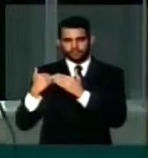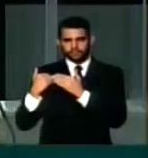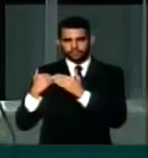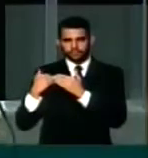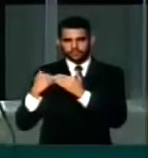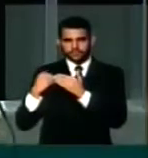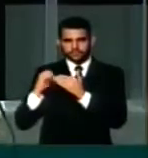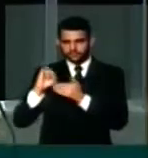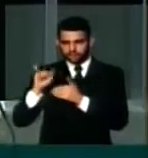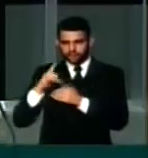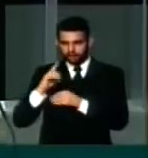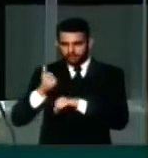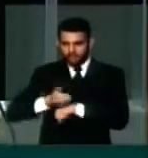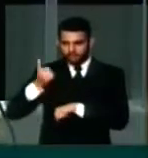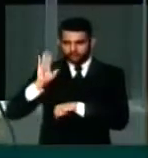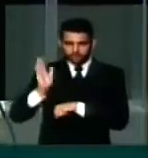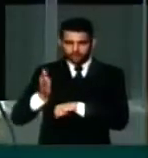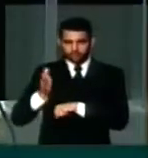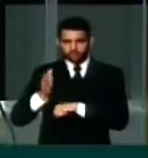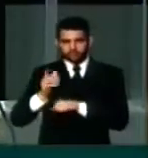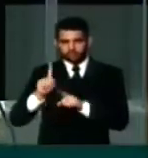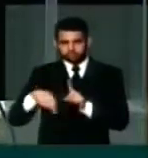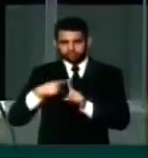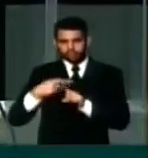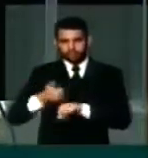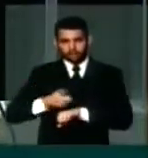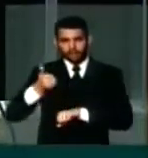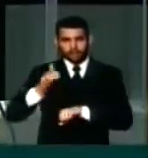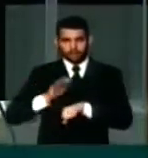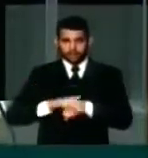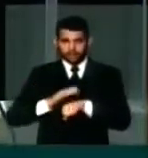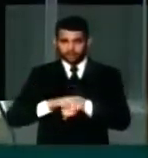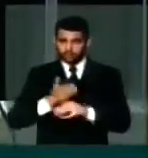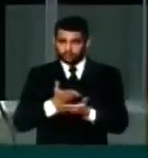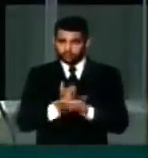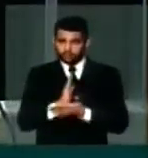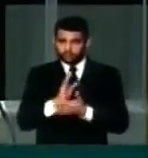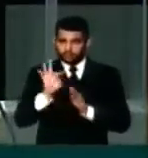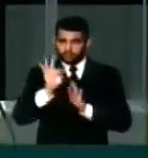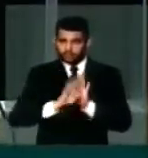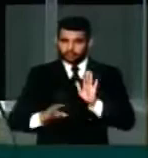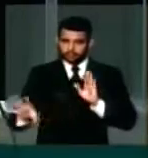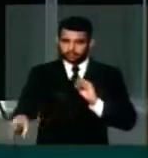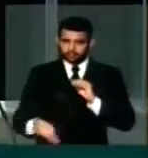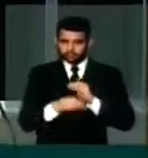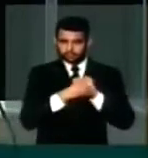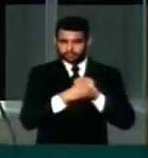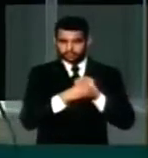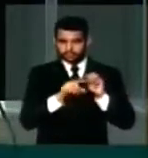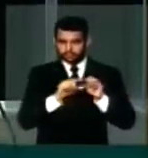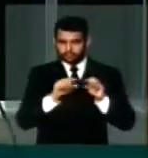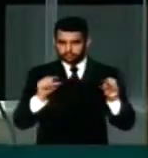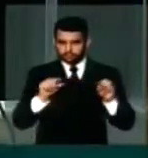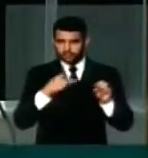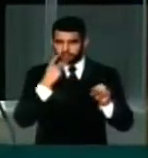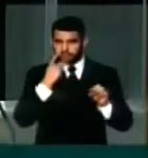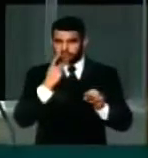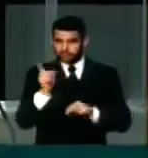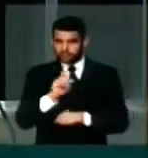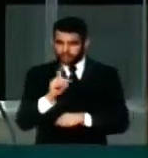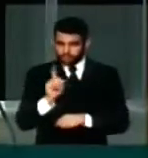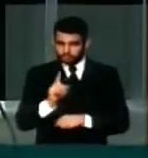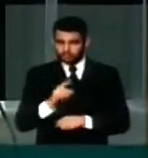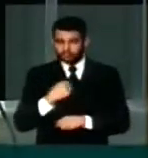o que poderá ser, caso aprovemos essa emenda supressiva, dizendo não